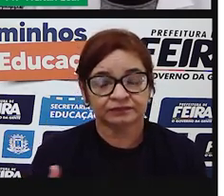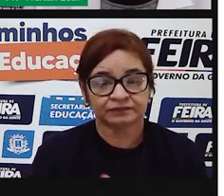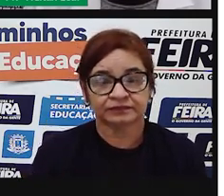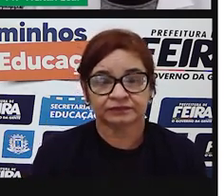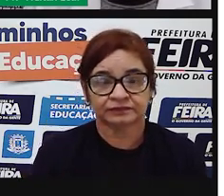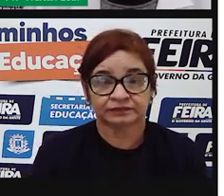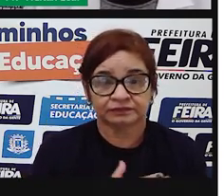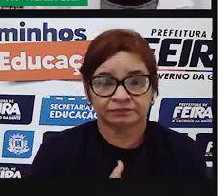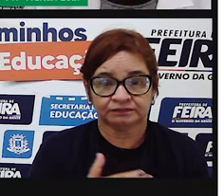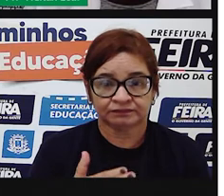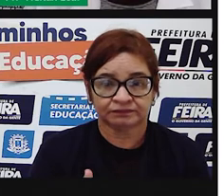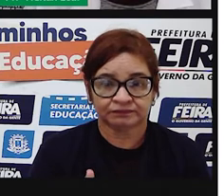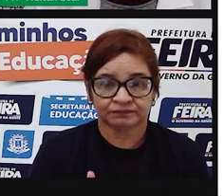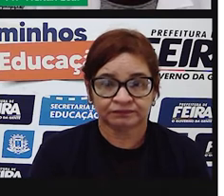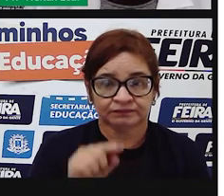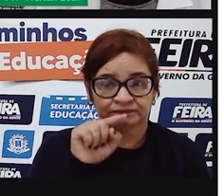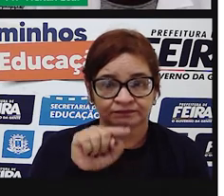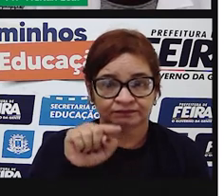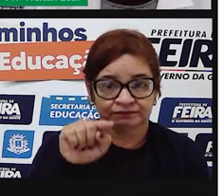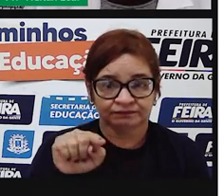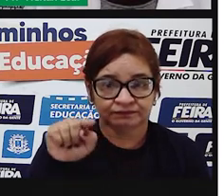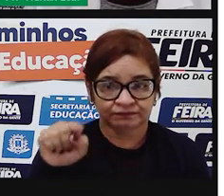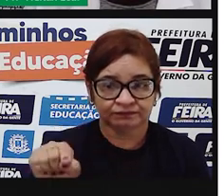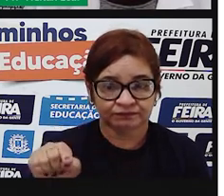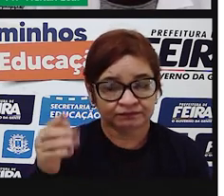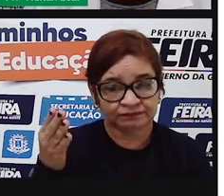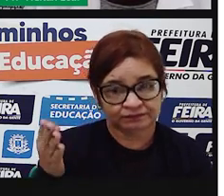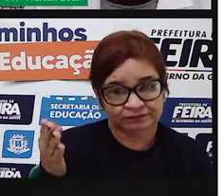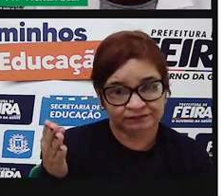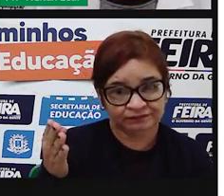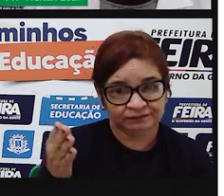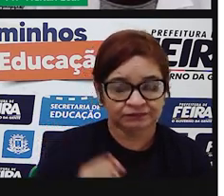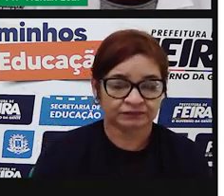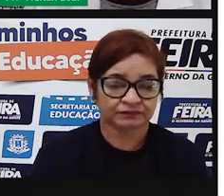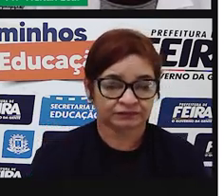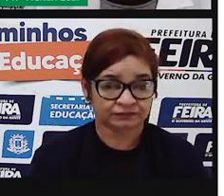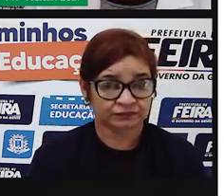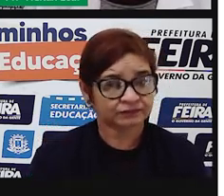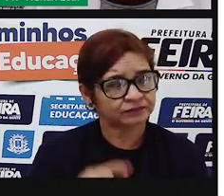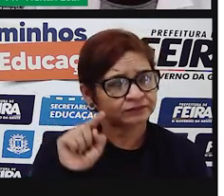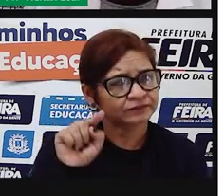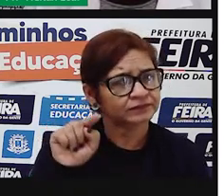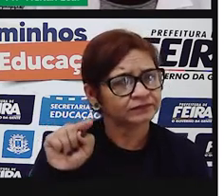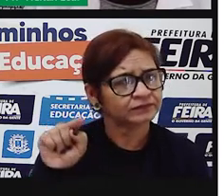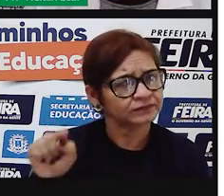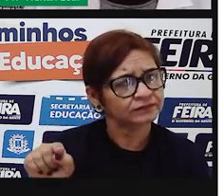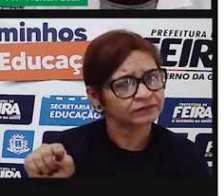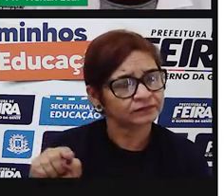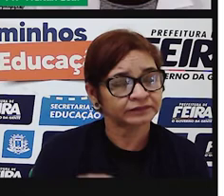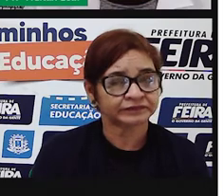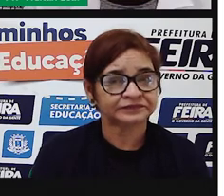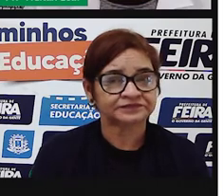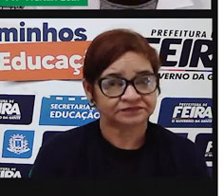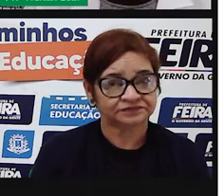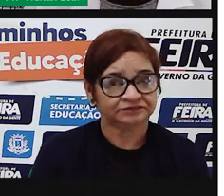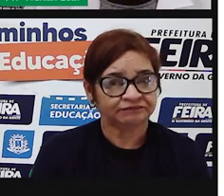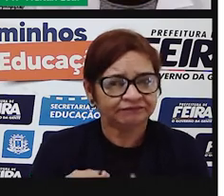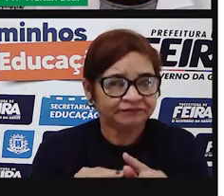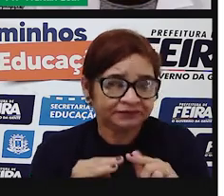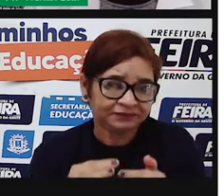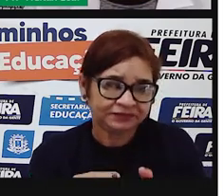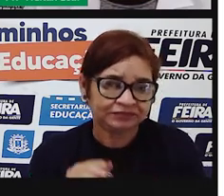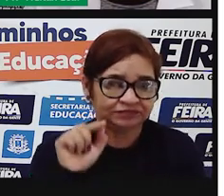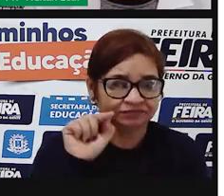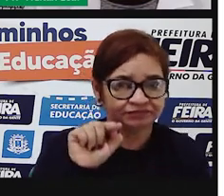a partir das reticências. Então, as reticências são esses três pontinhos